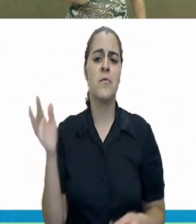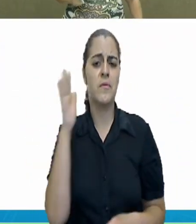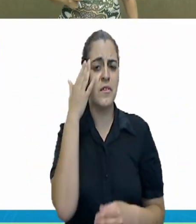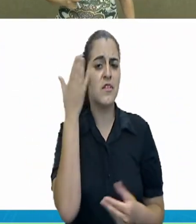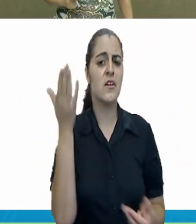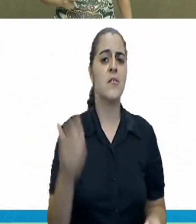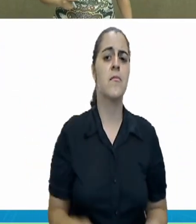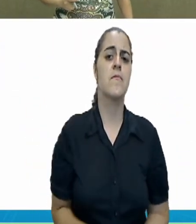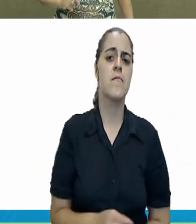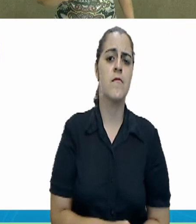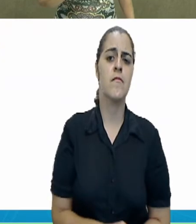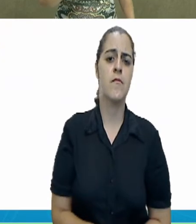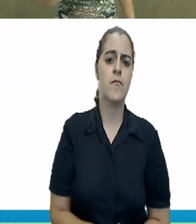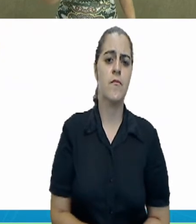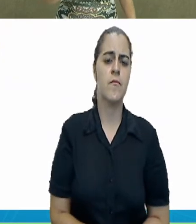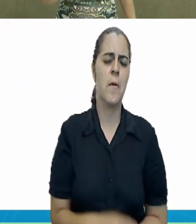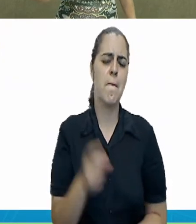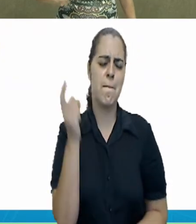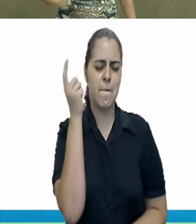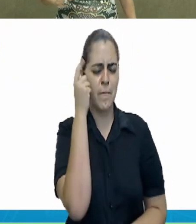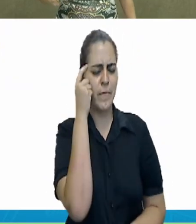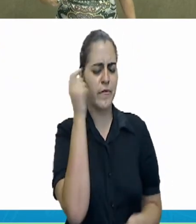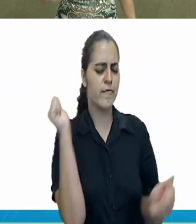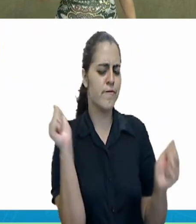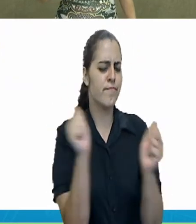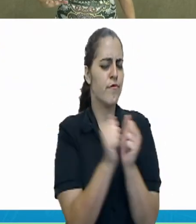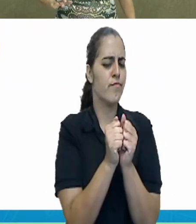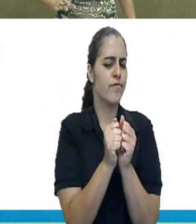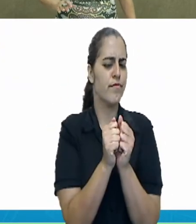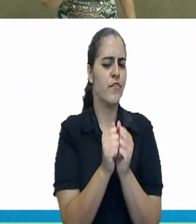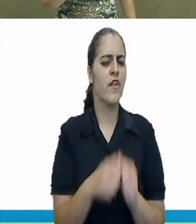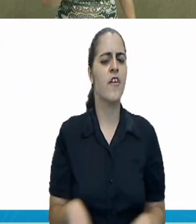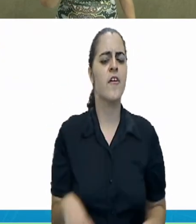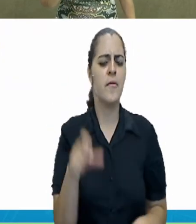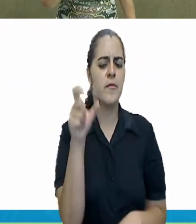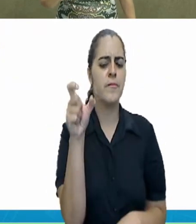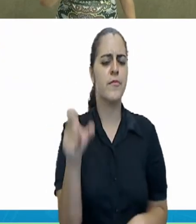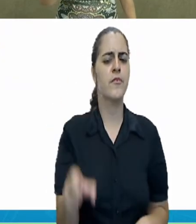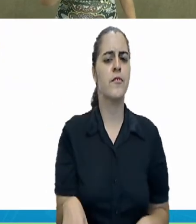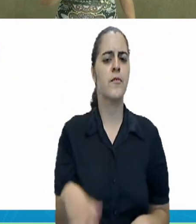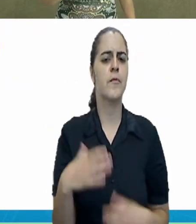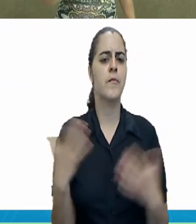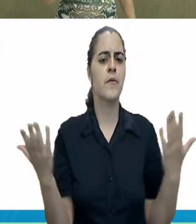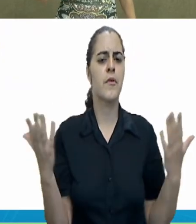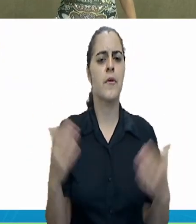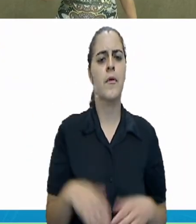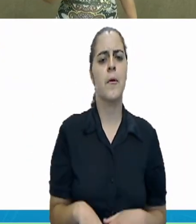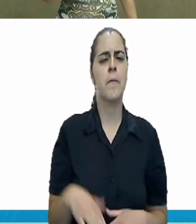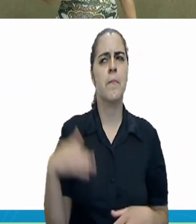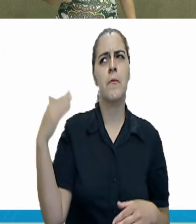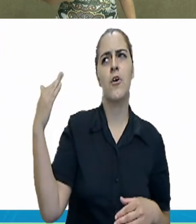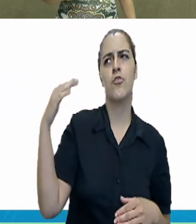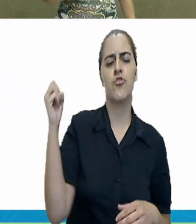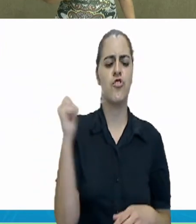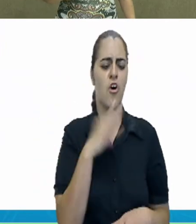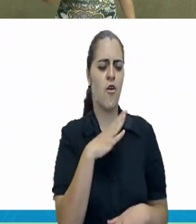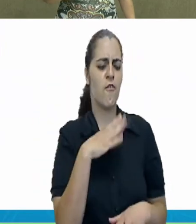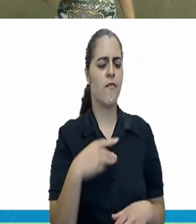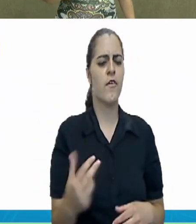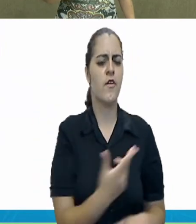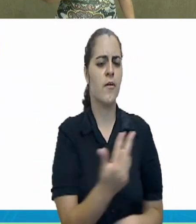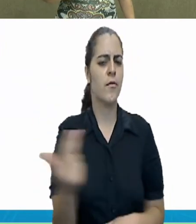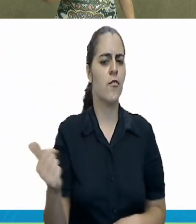essa conclusão? Pensa aqui comigo. A Healy, ela é uma pré-adolescente como